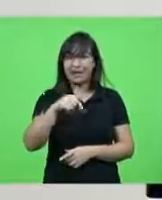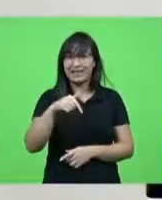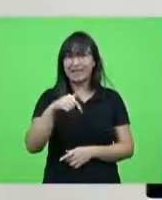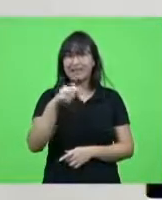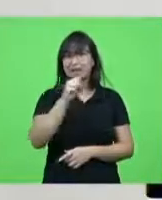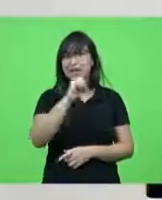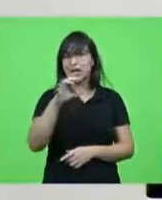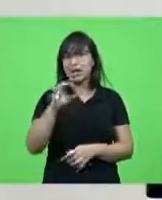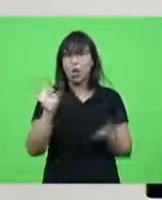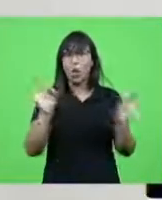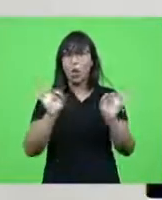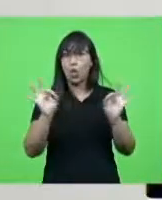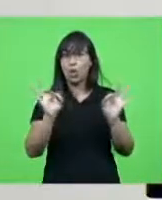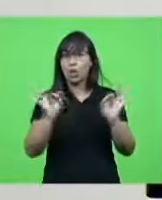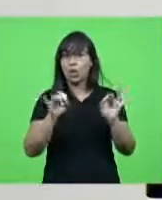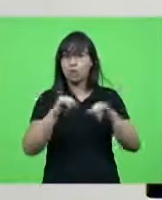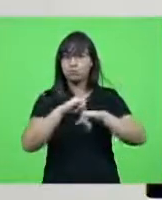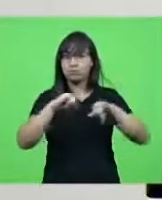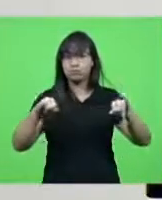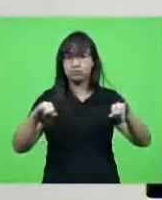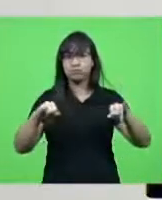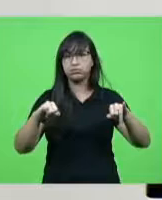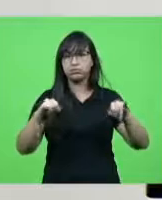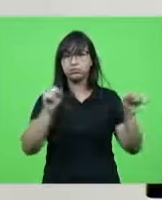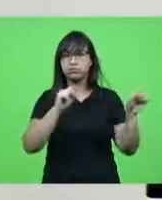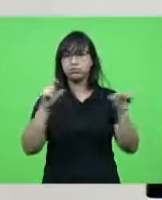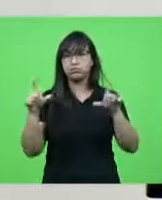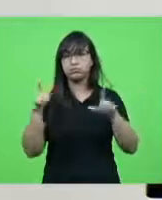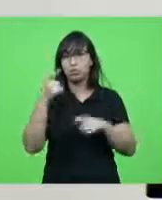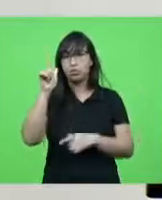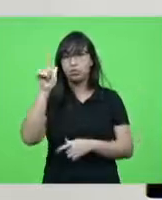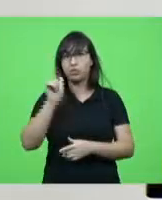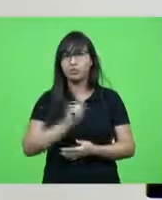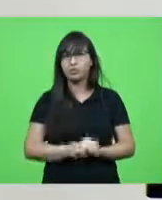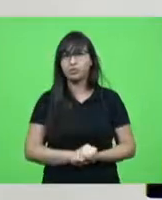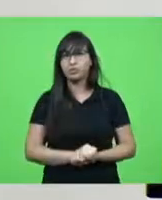publicizados ou divulgados tem um próximo slide eu acho que tem um próximo ali